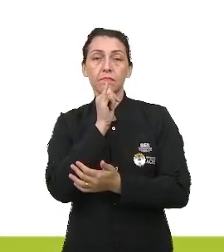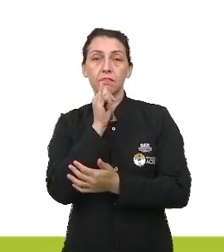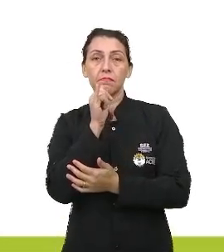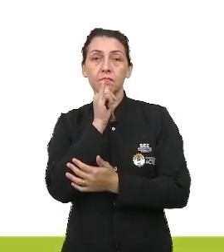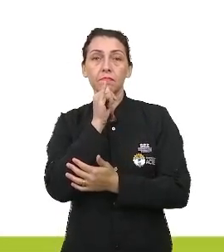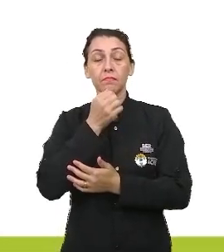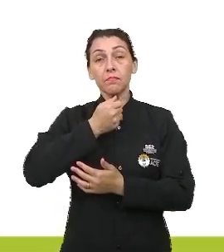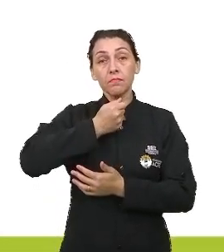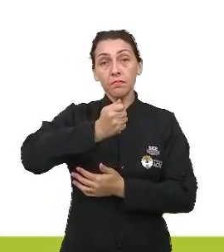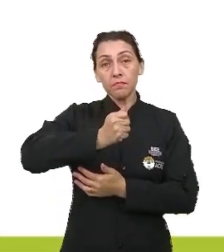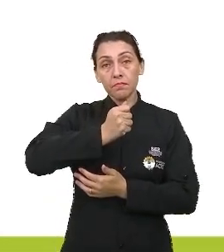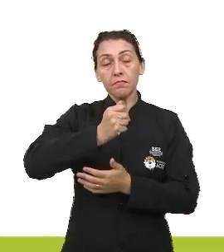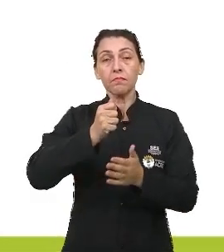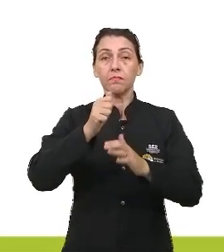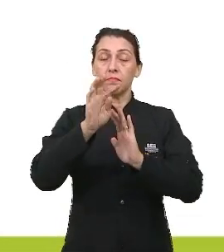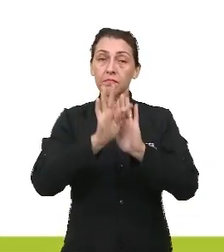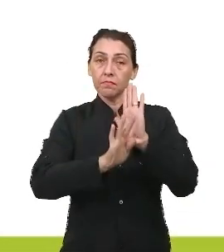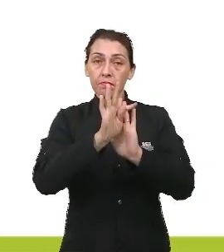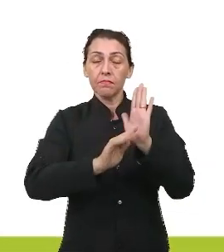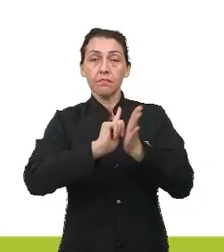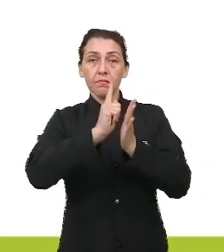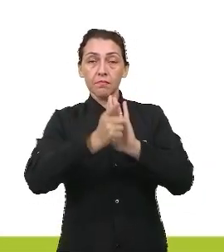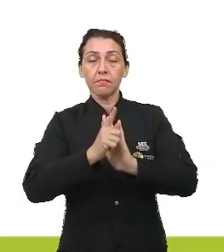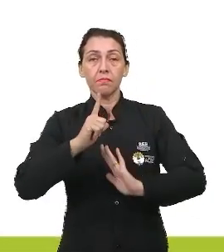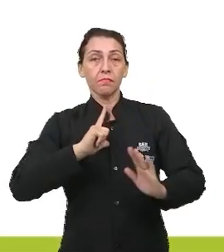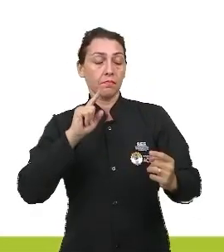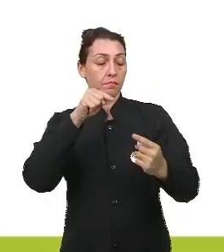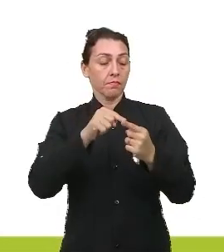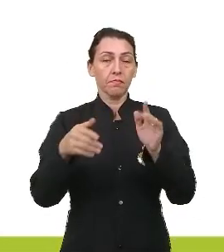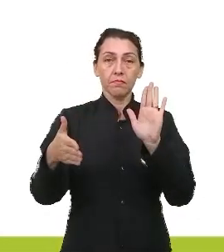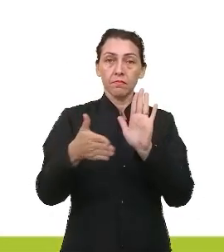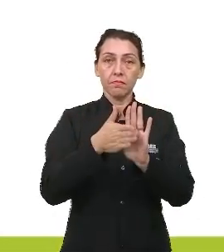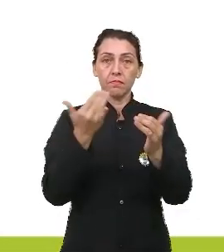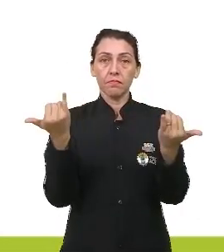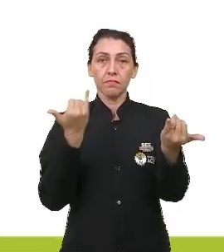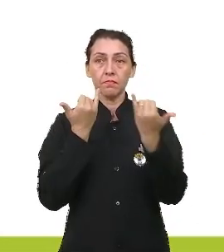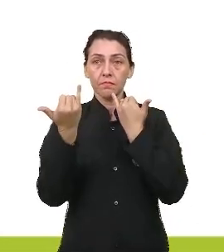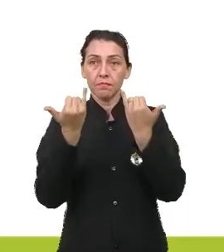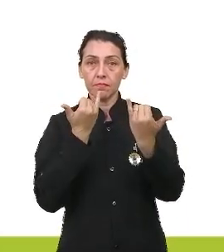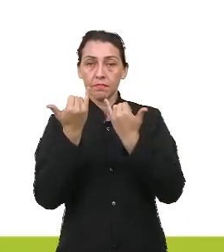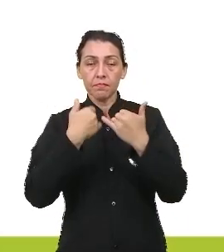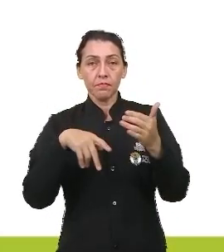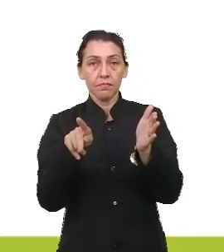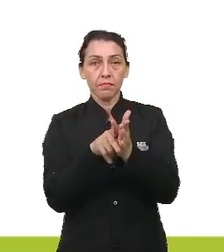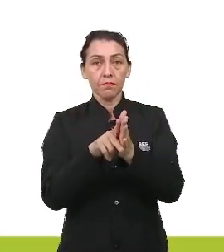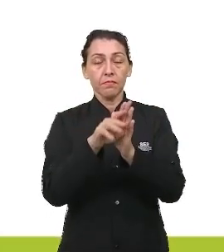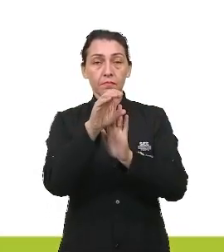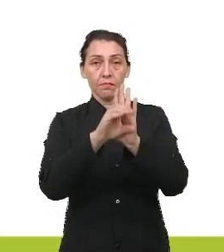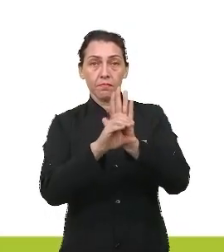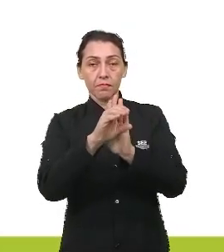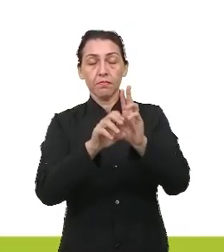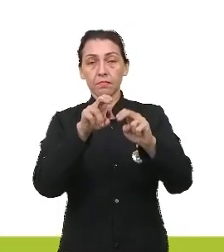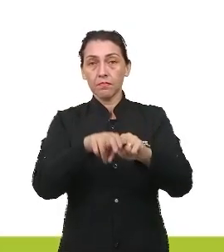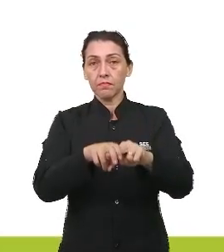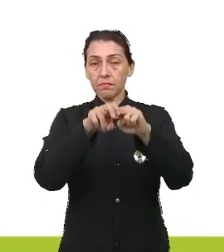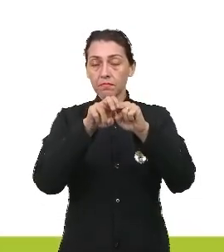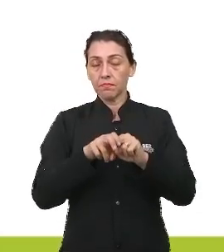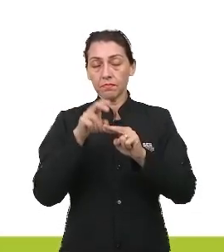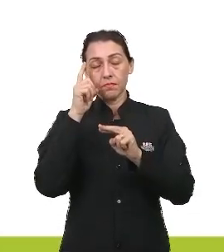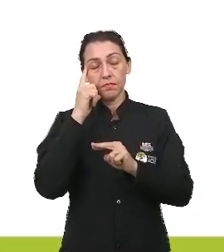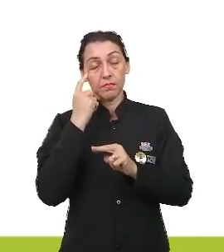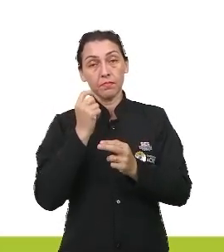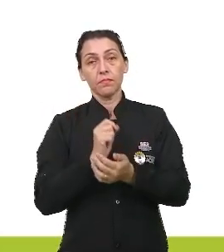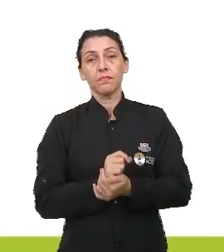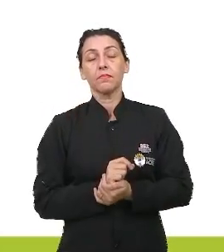jornalístico, a gente tem por objetivo a própria informação, o próprio conteúdo. Portanto, não vai